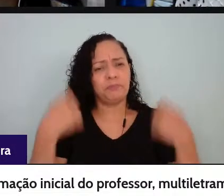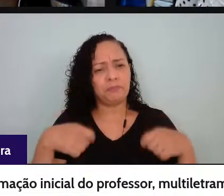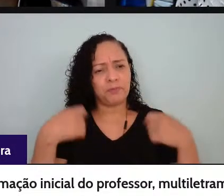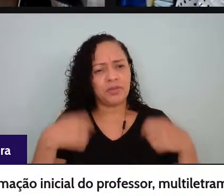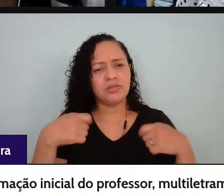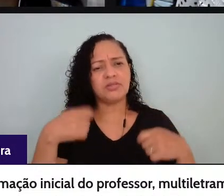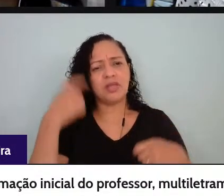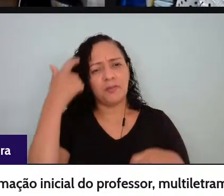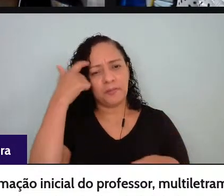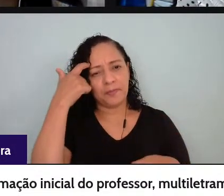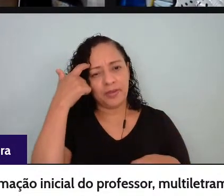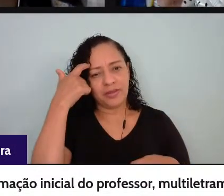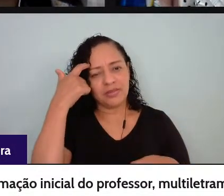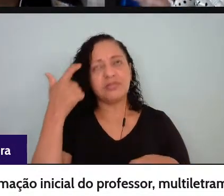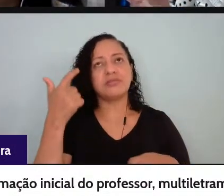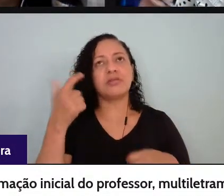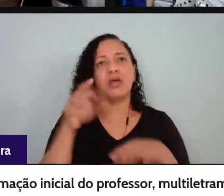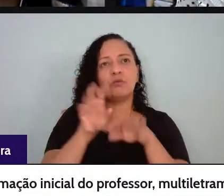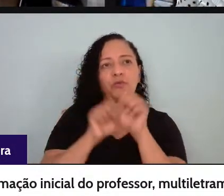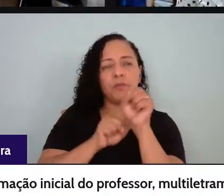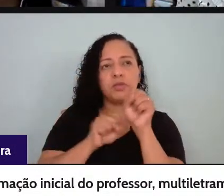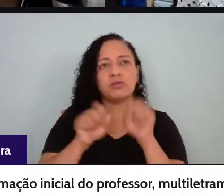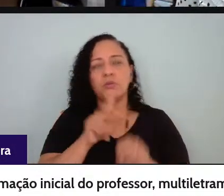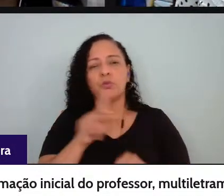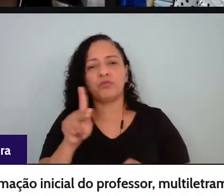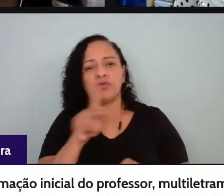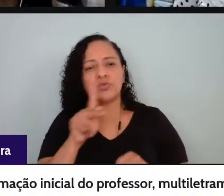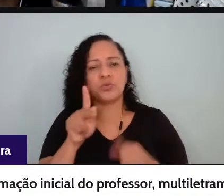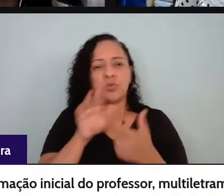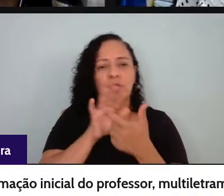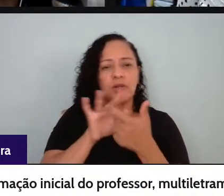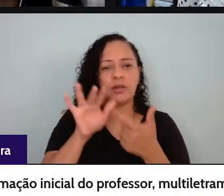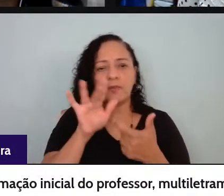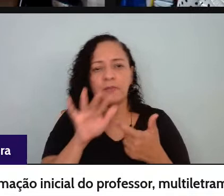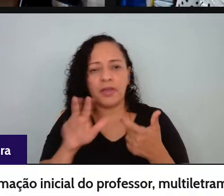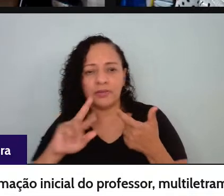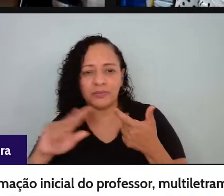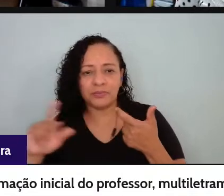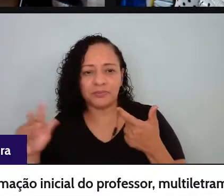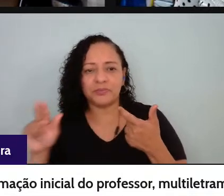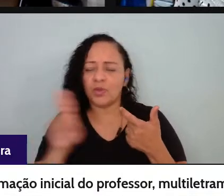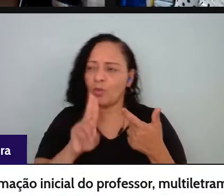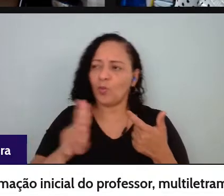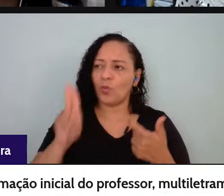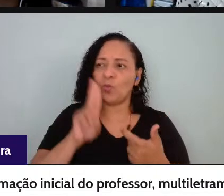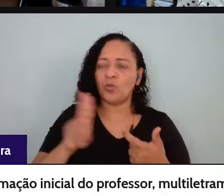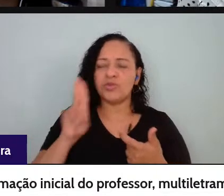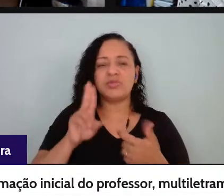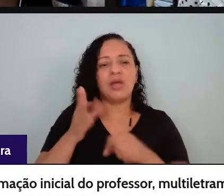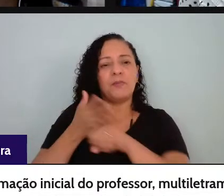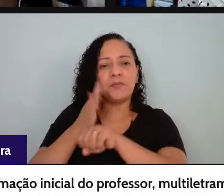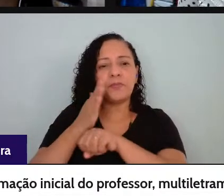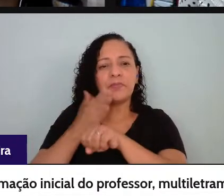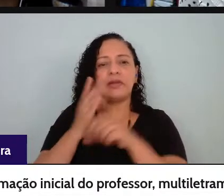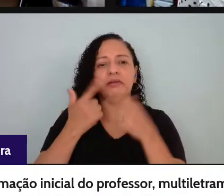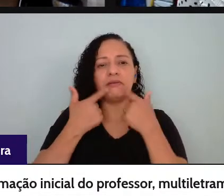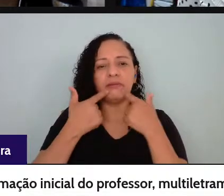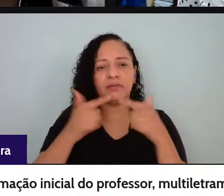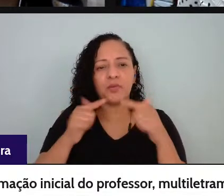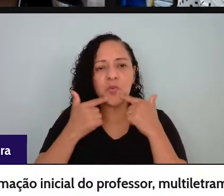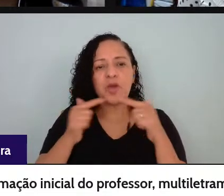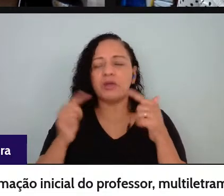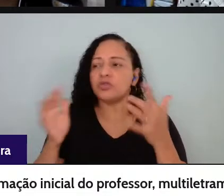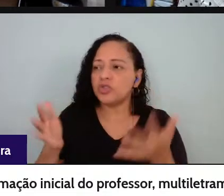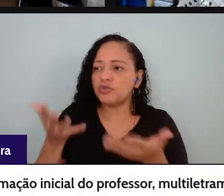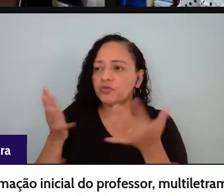inicial do professor né sobre multiletramento né e assim utilizar na sala de aulas práticas de linguagem para desenvolver habilidades e